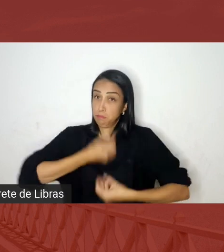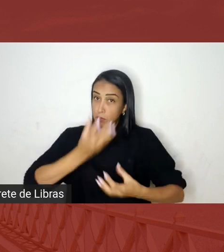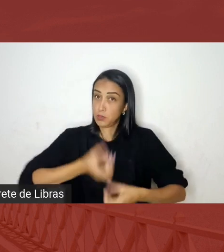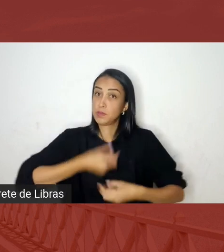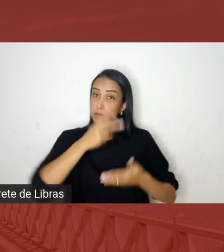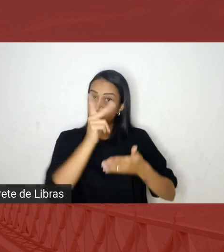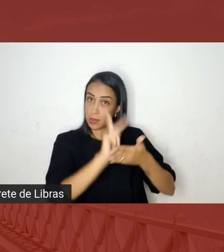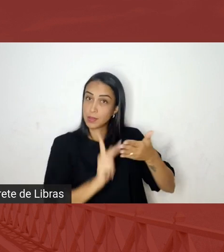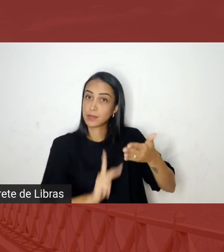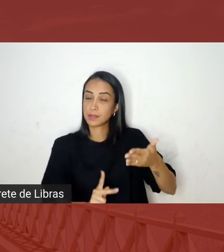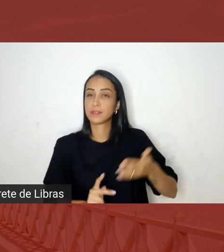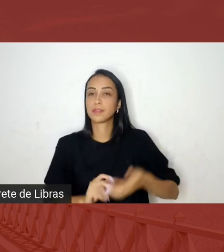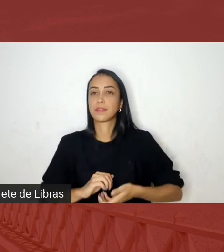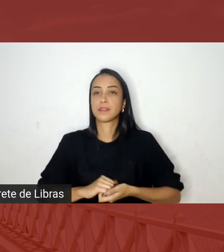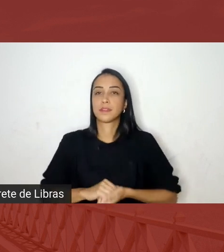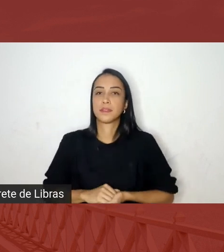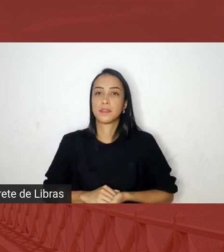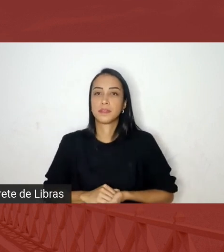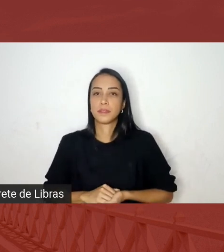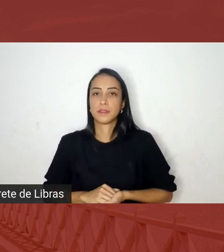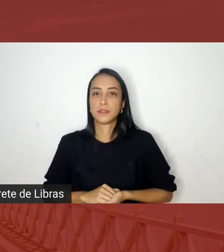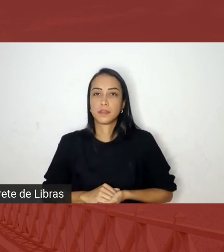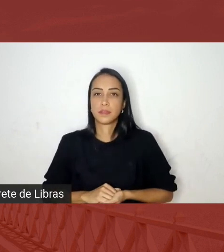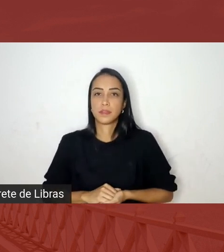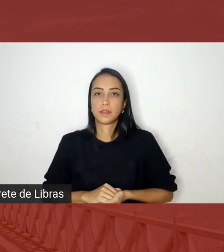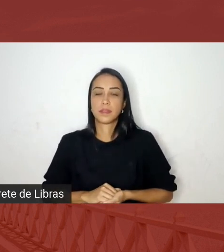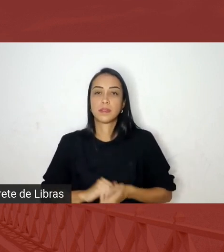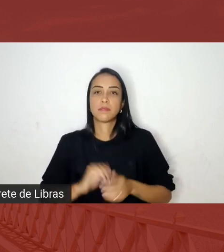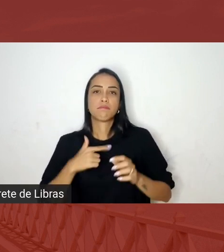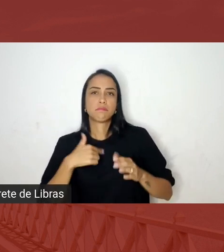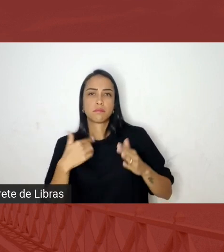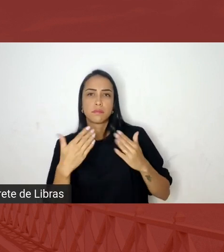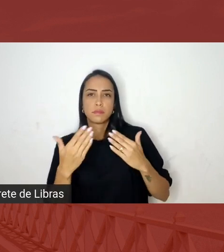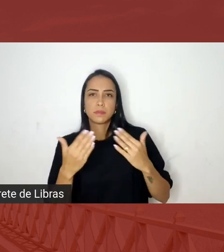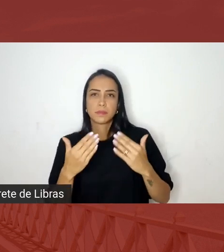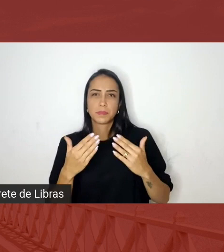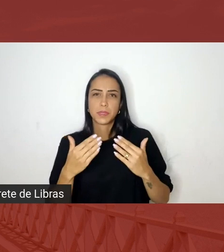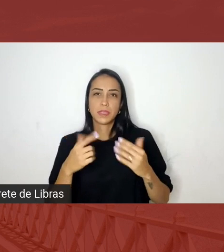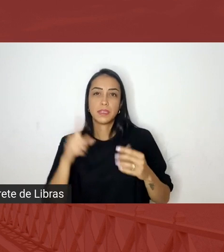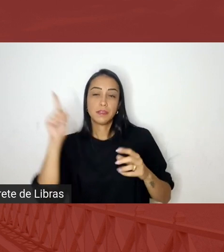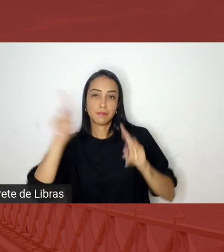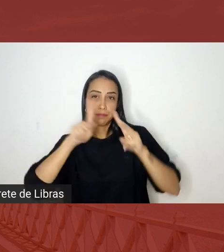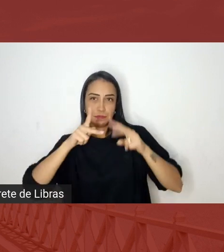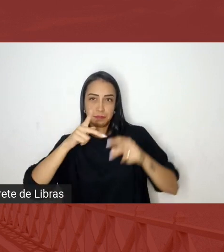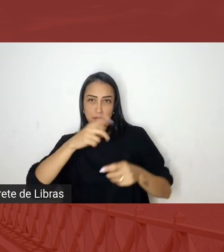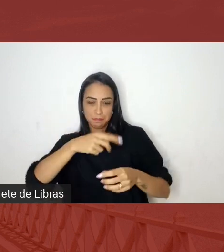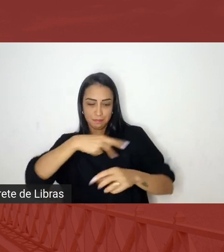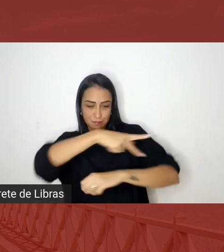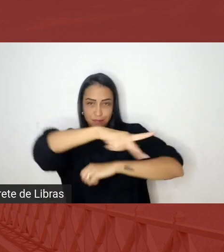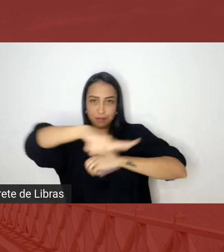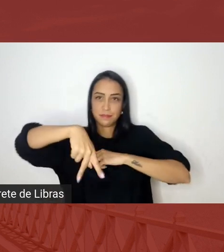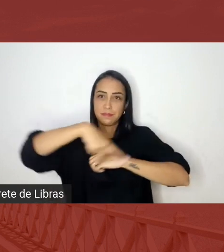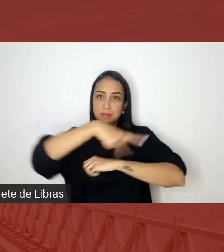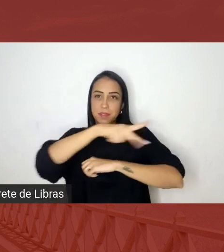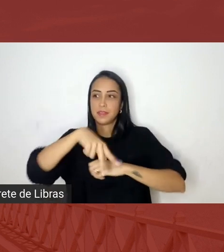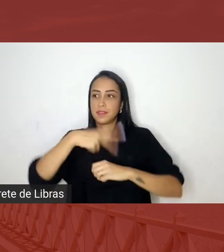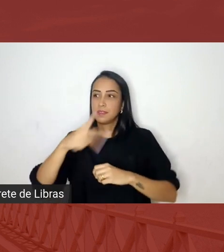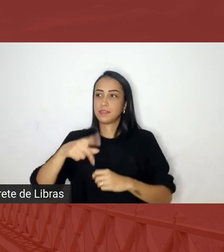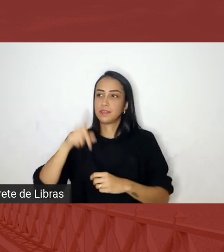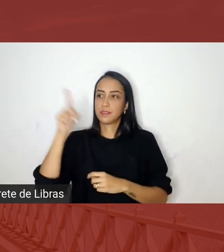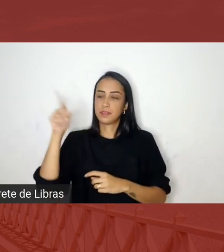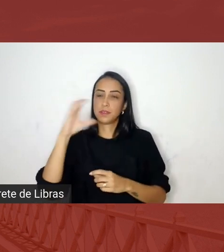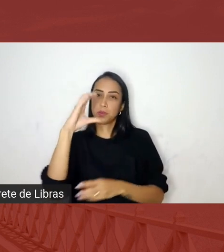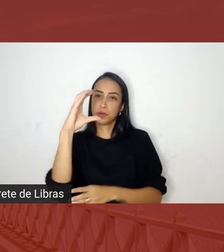na universidade mas depois ia para a praça do Coreto ia para o para pátio da igreja do